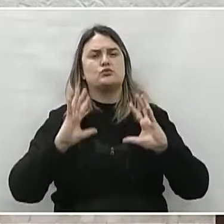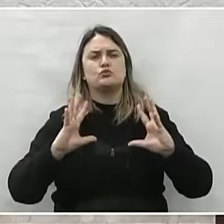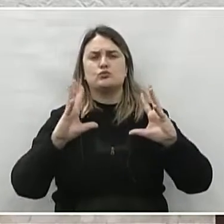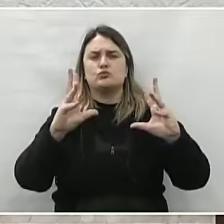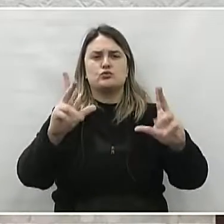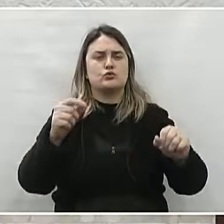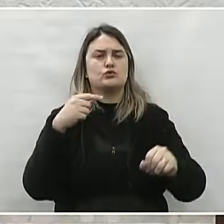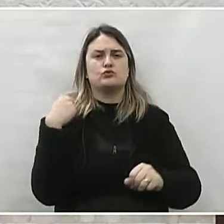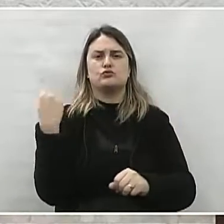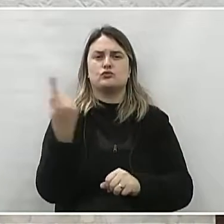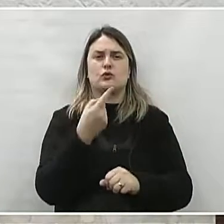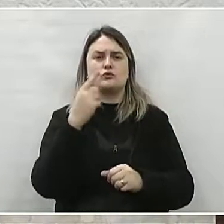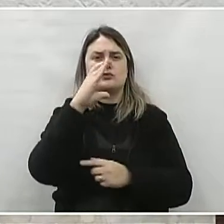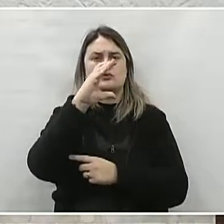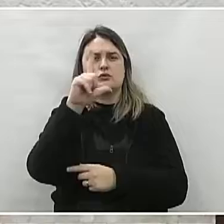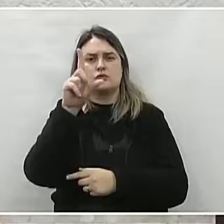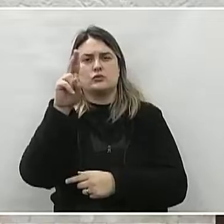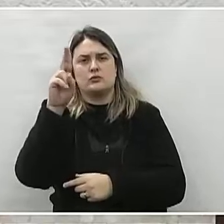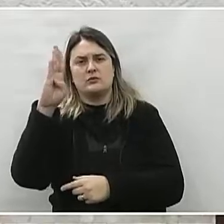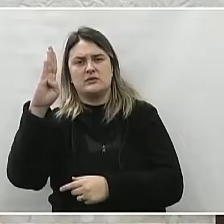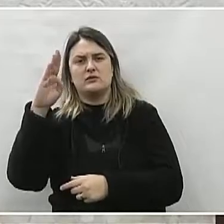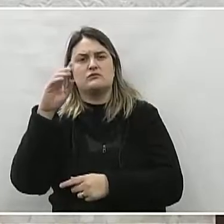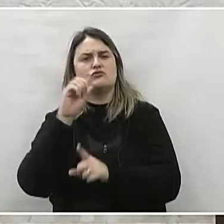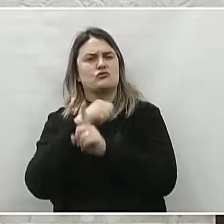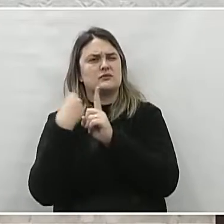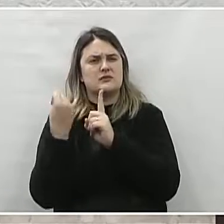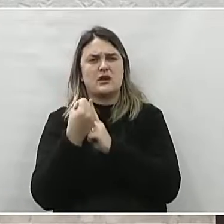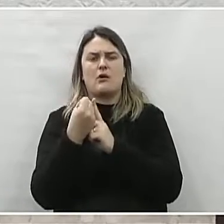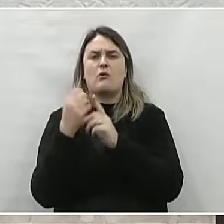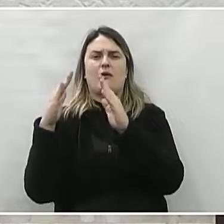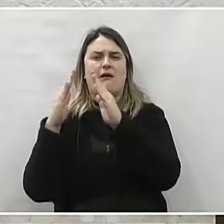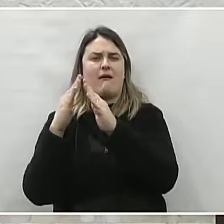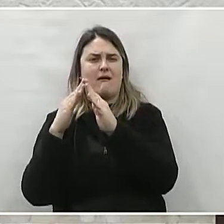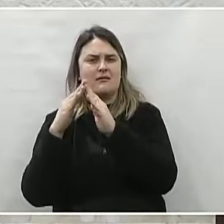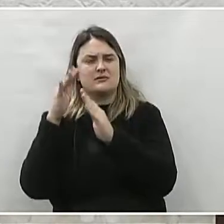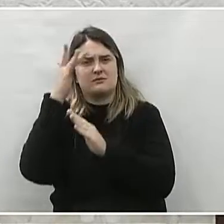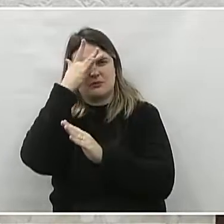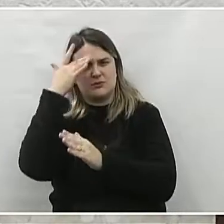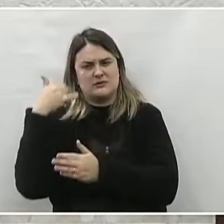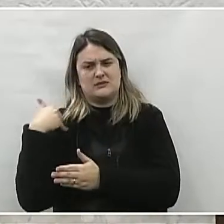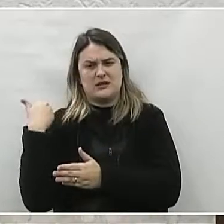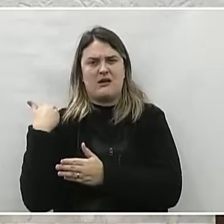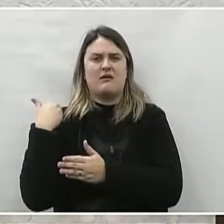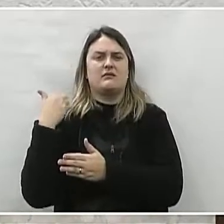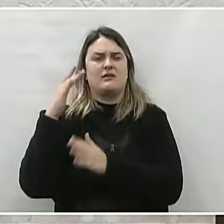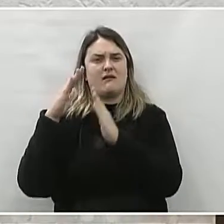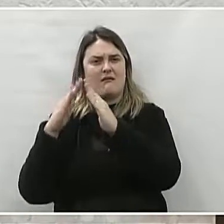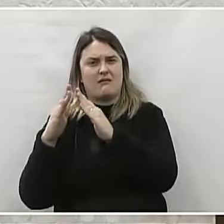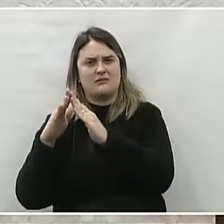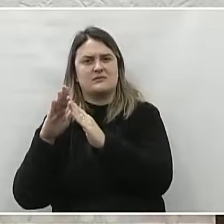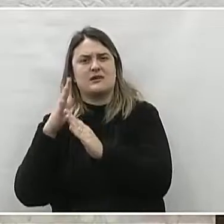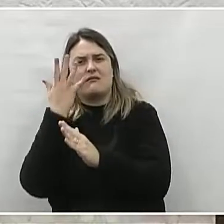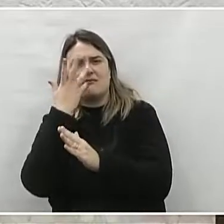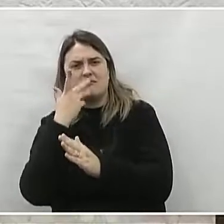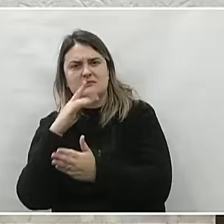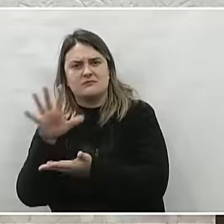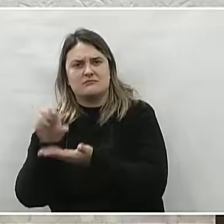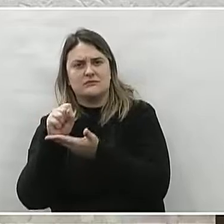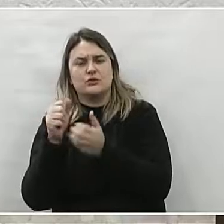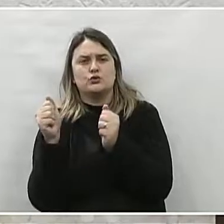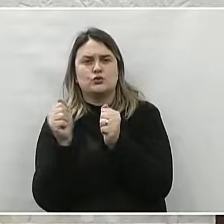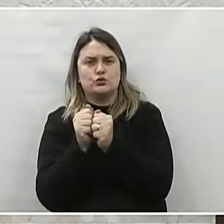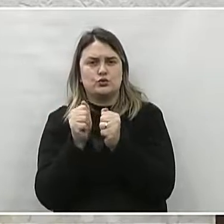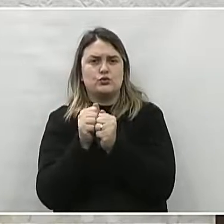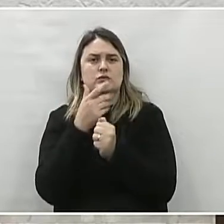os nossos clubes sociais, orfanatos, asilos, e demais entidades. Juntamente com o seu irmão,